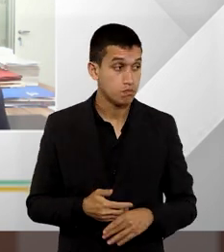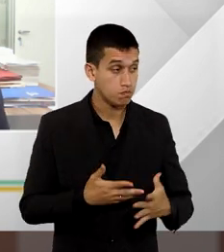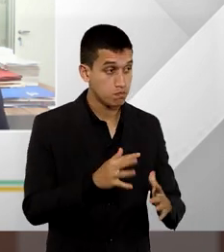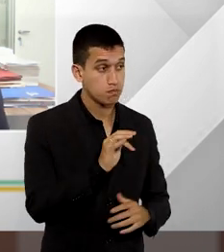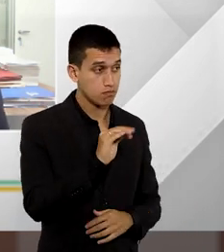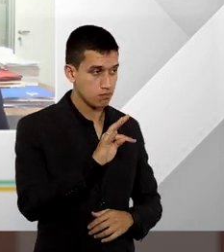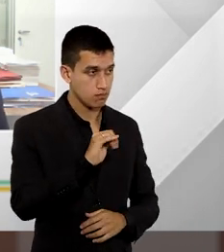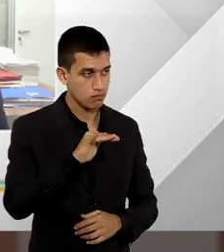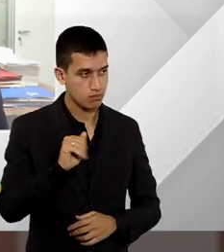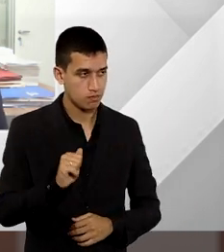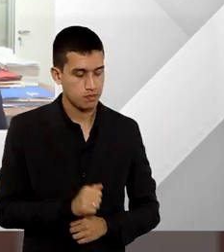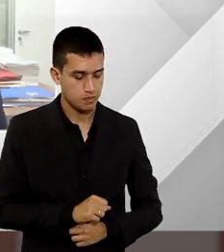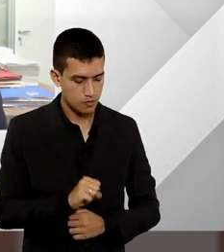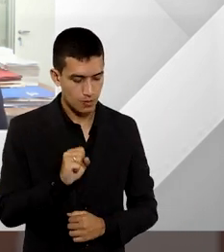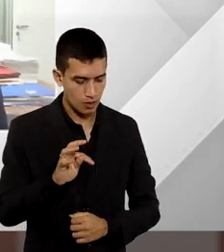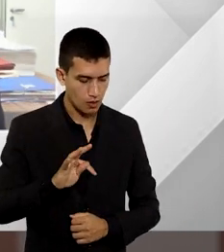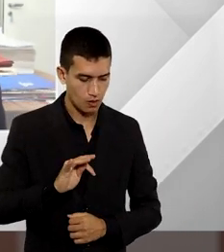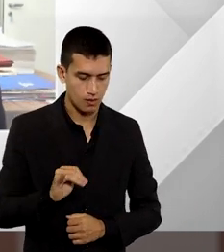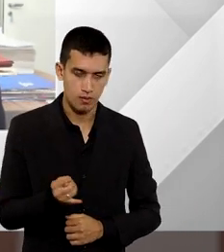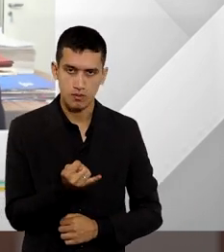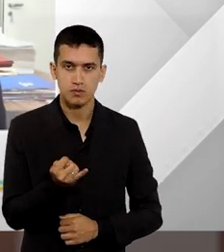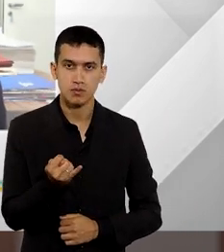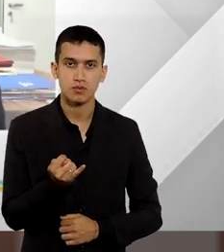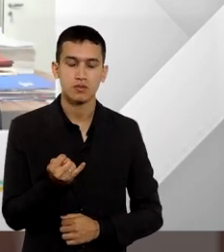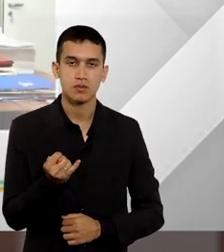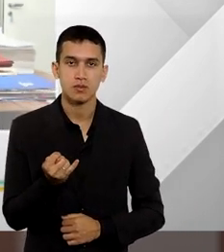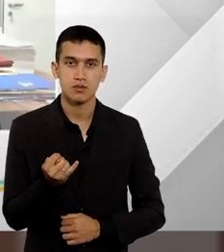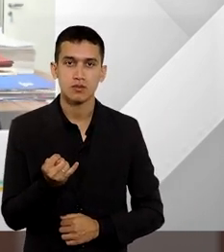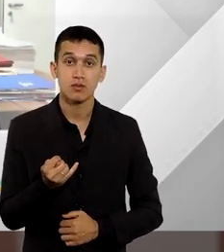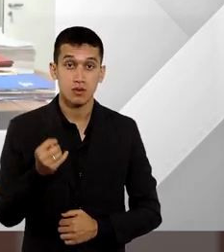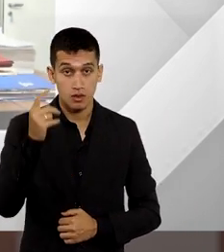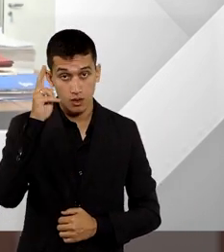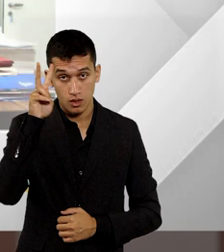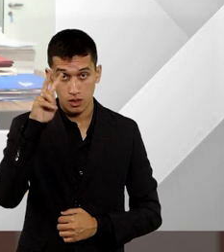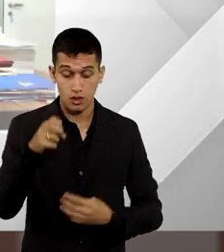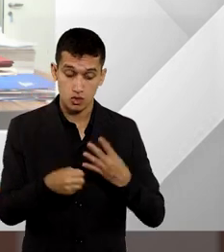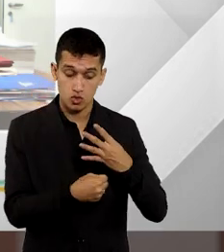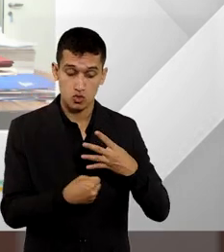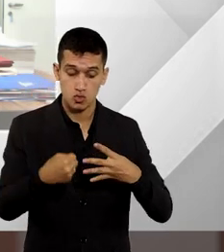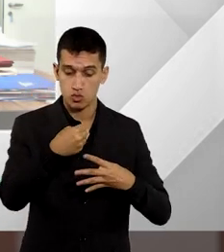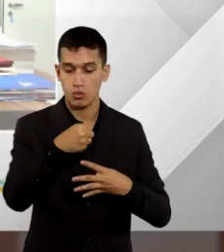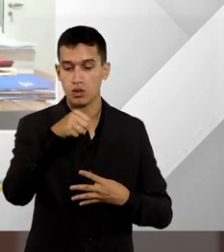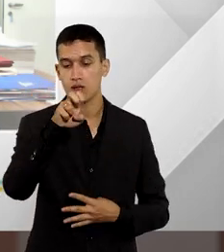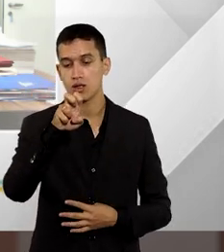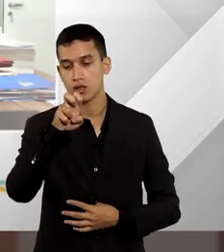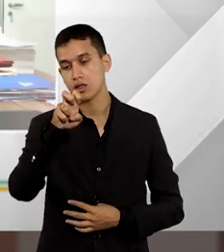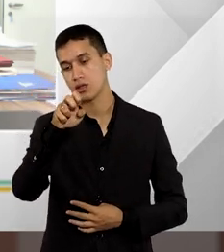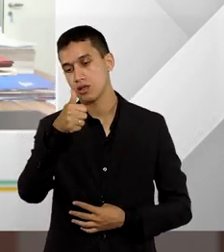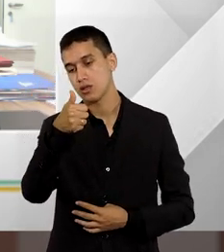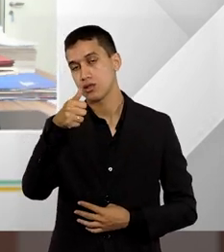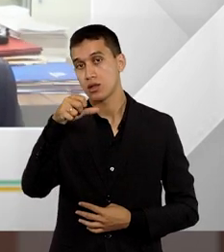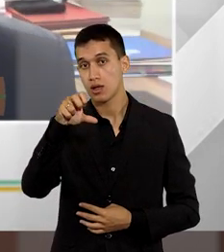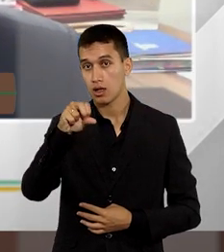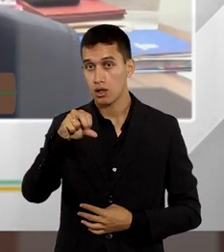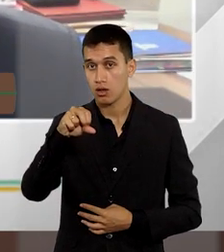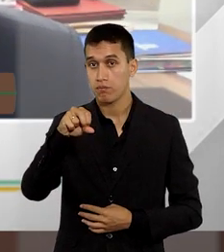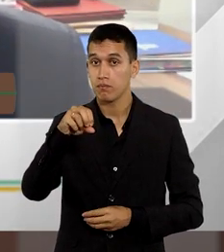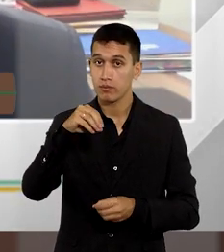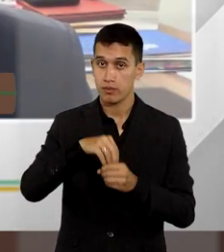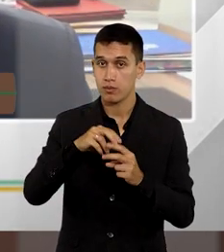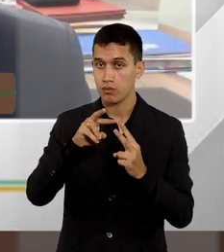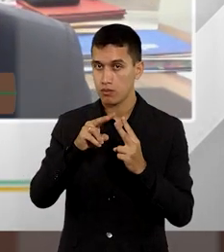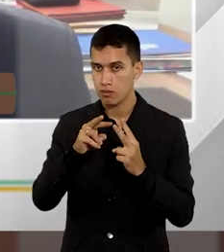O STJ alçou a súma 519 que diz que na hipótese de